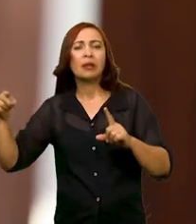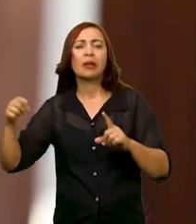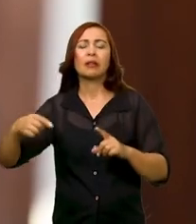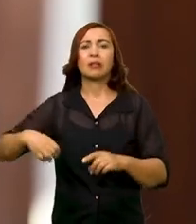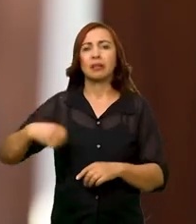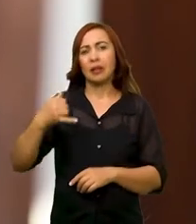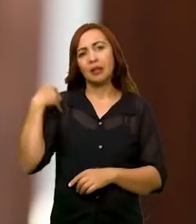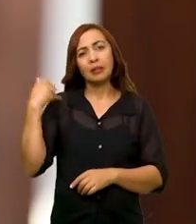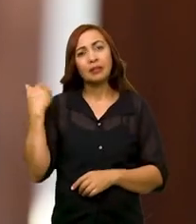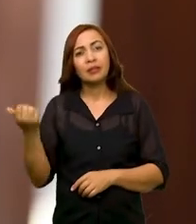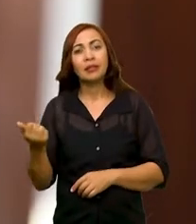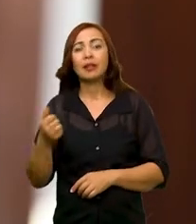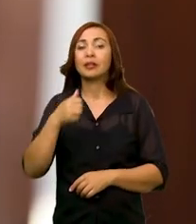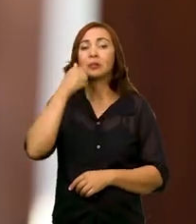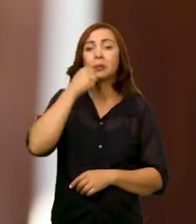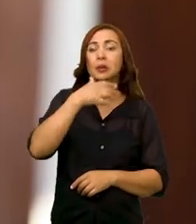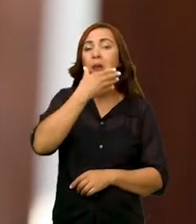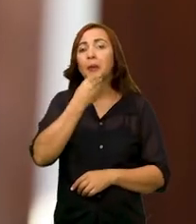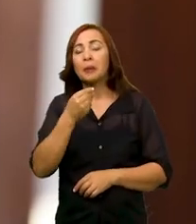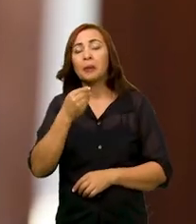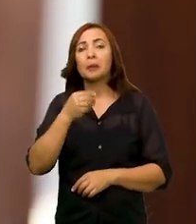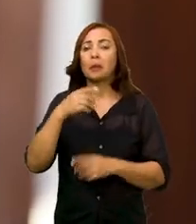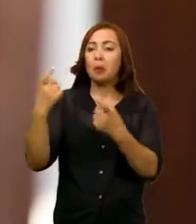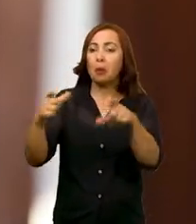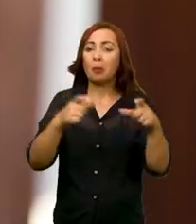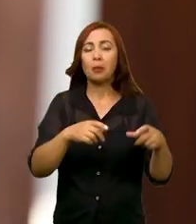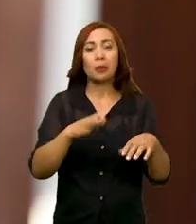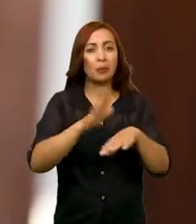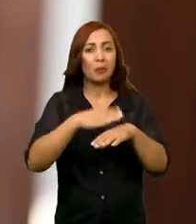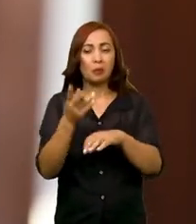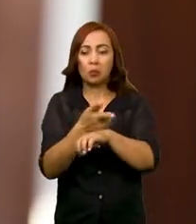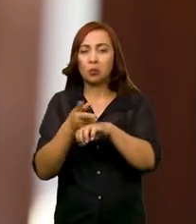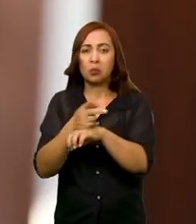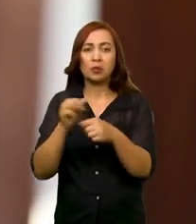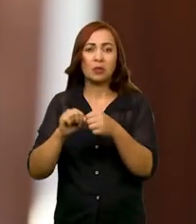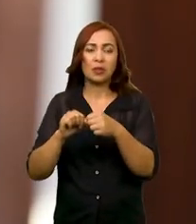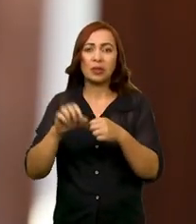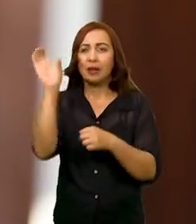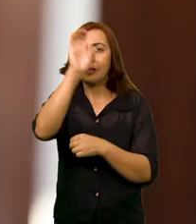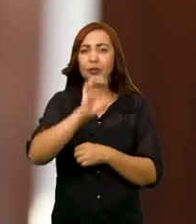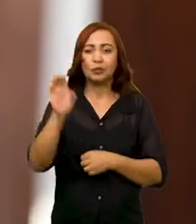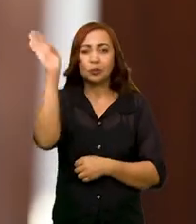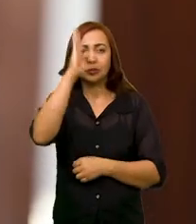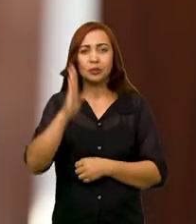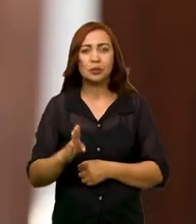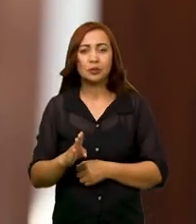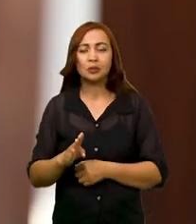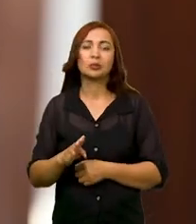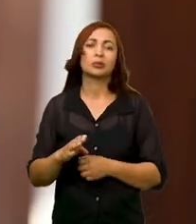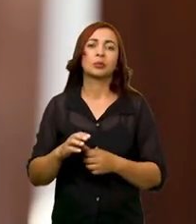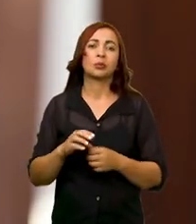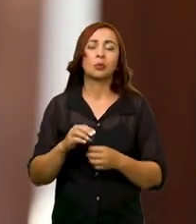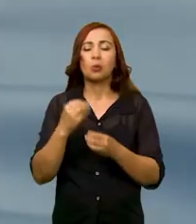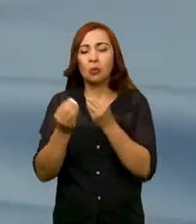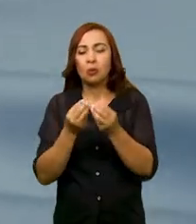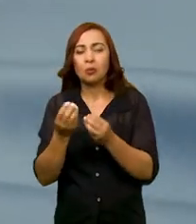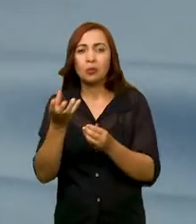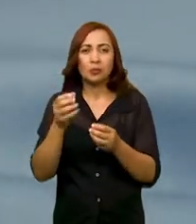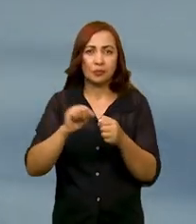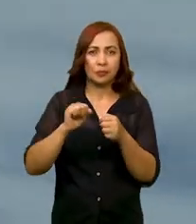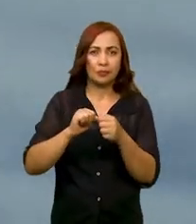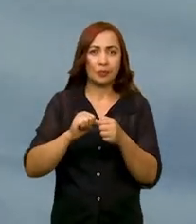etária, o perfil da vítima, o local que ela mais tentava o suicídio, a região do Brasil, o meio que ela mais utilizava.